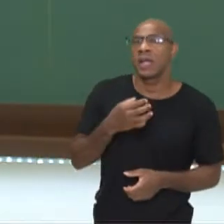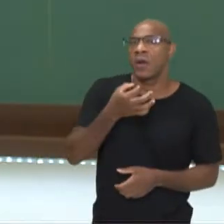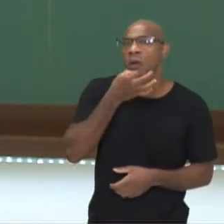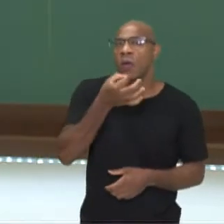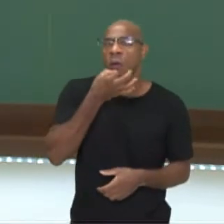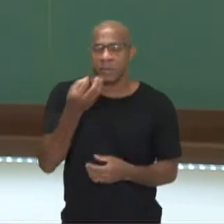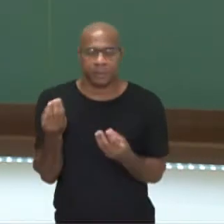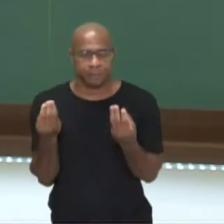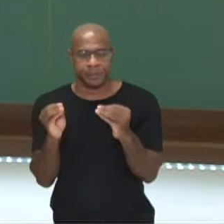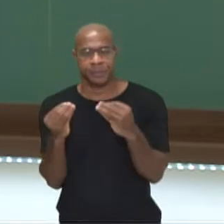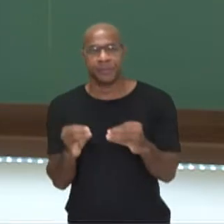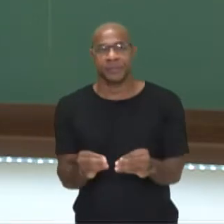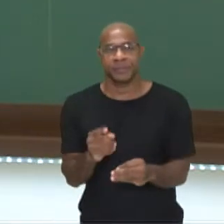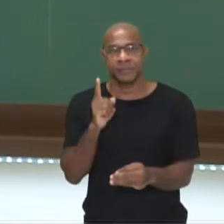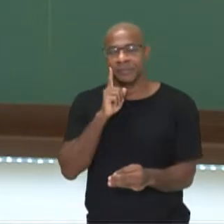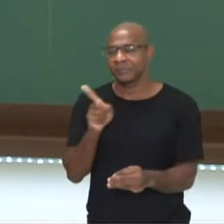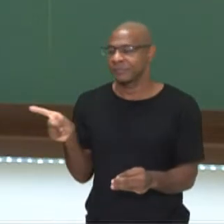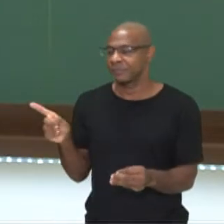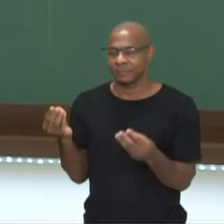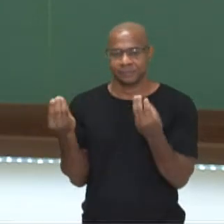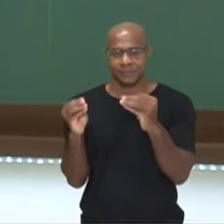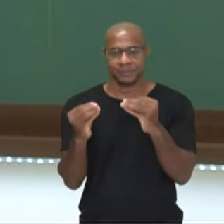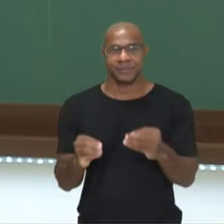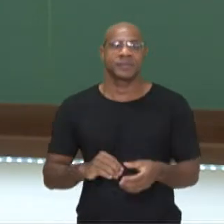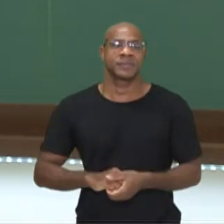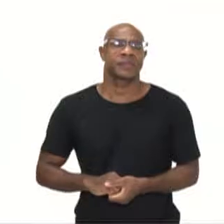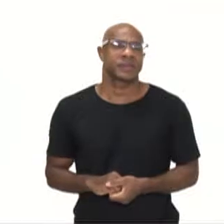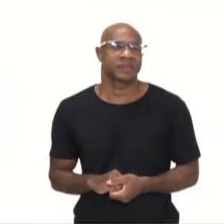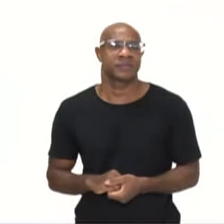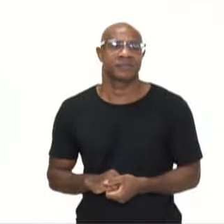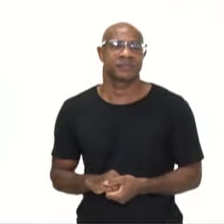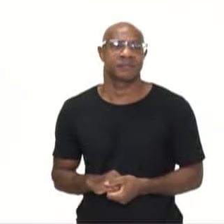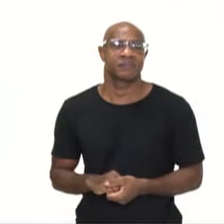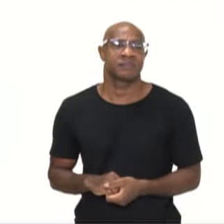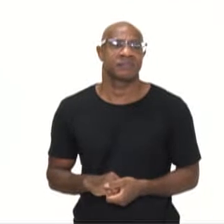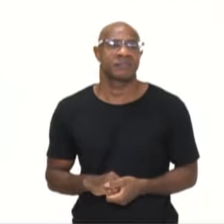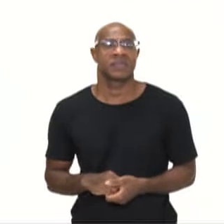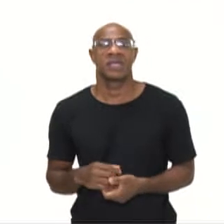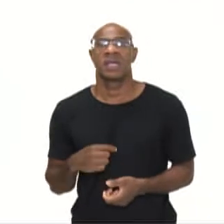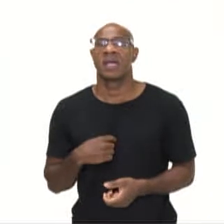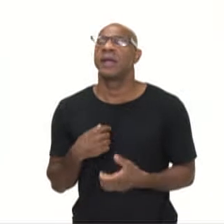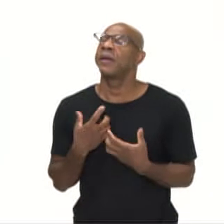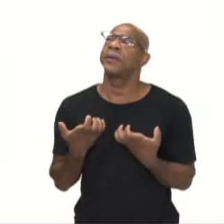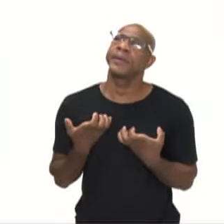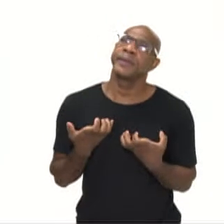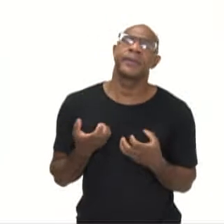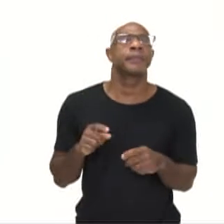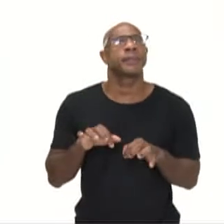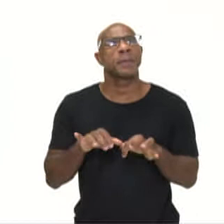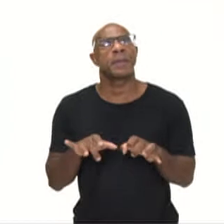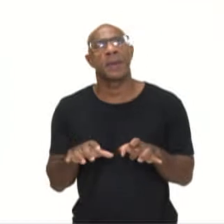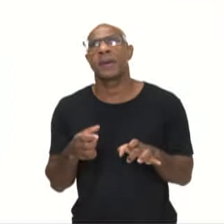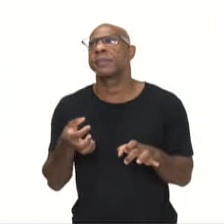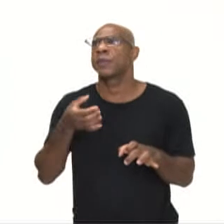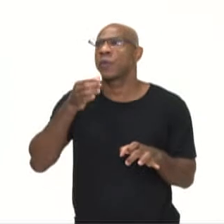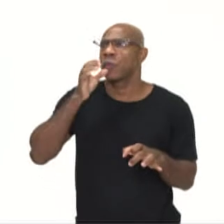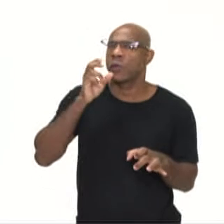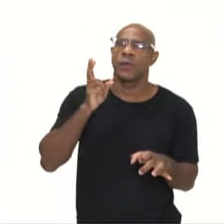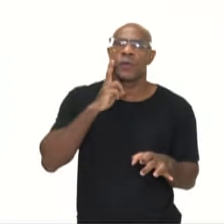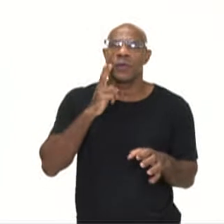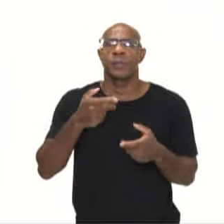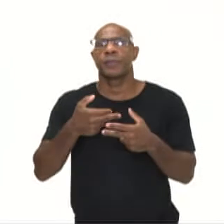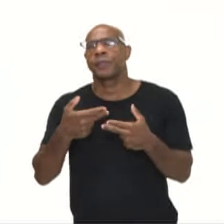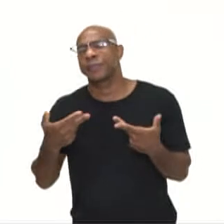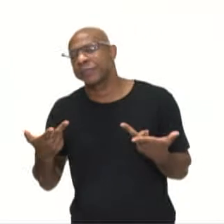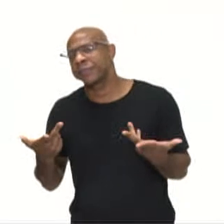digital sobre isto. Vamos a ver. Caminaria, tratando de tomar cada detalhe de lo que me veo. Por la noche, una